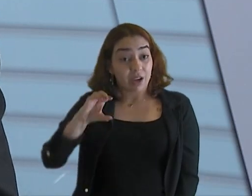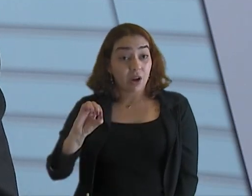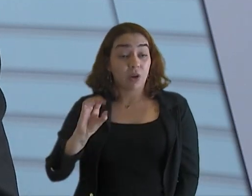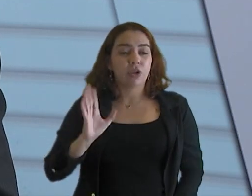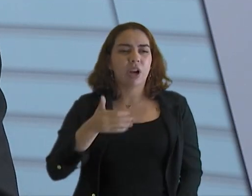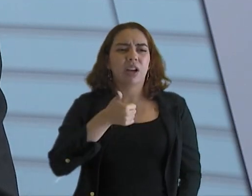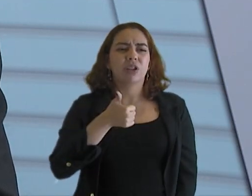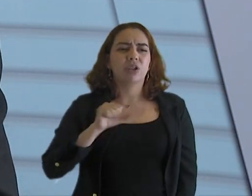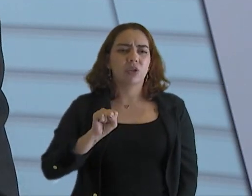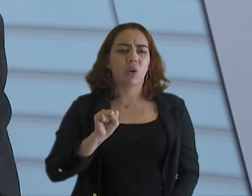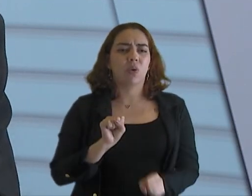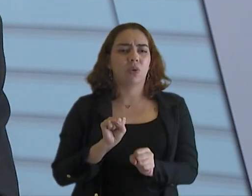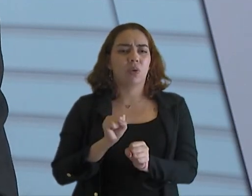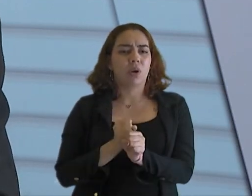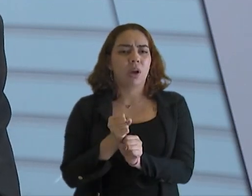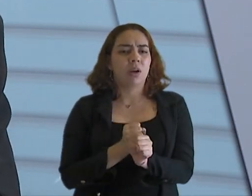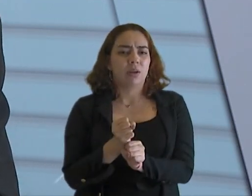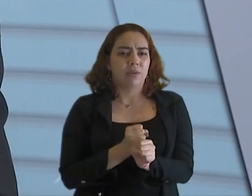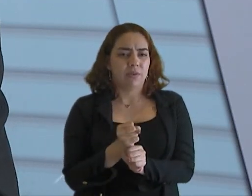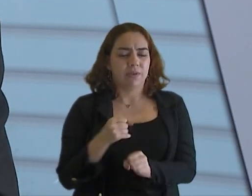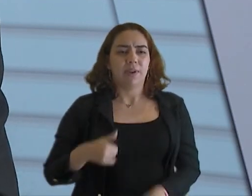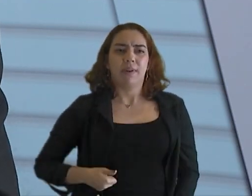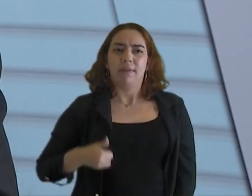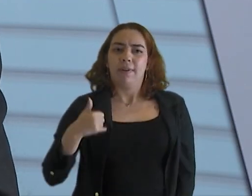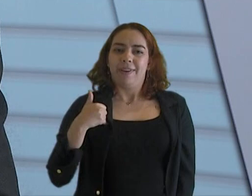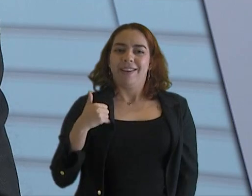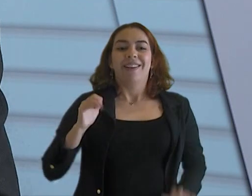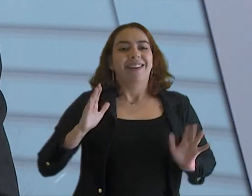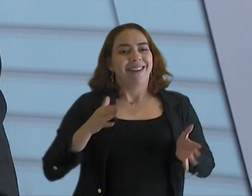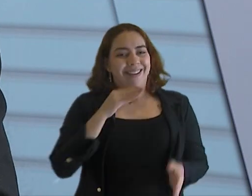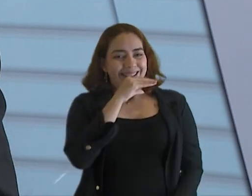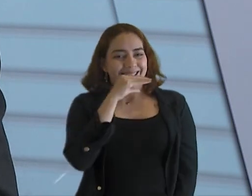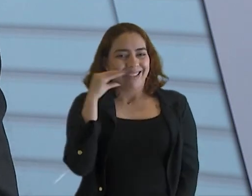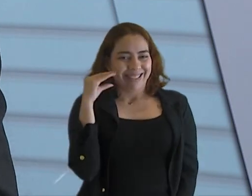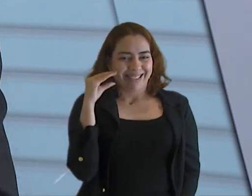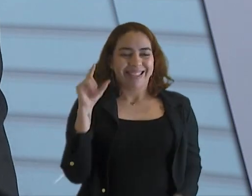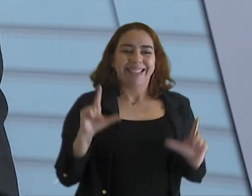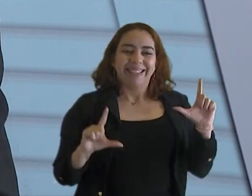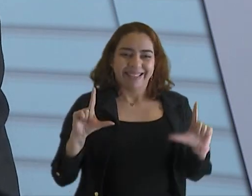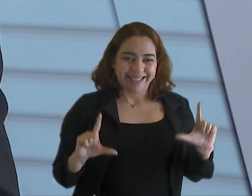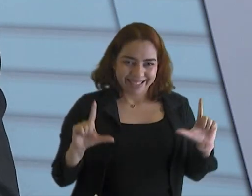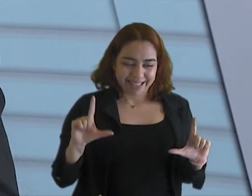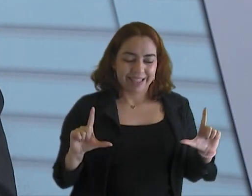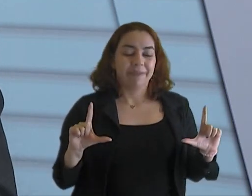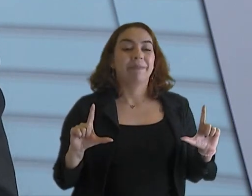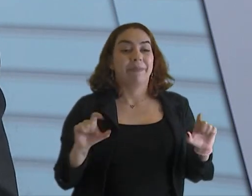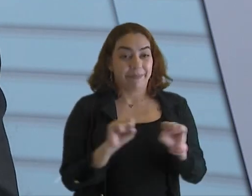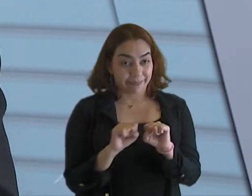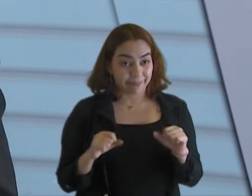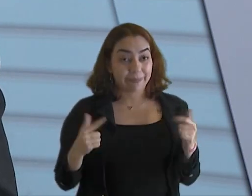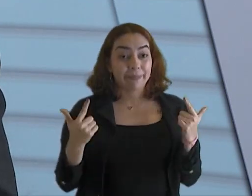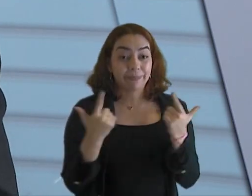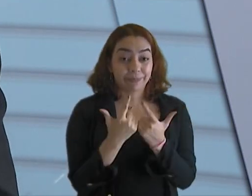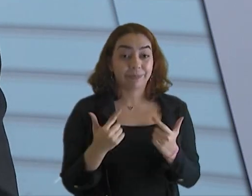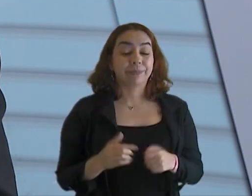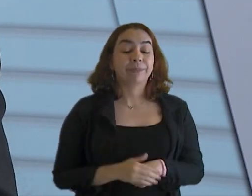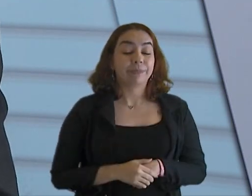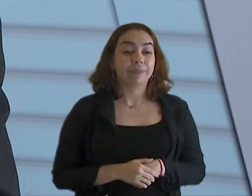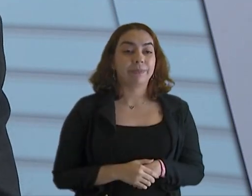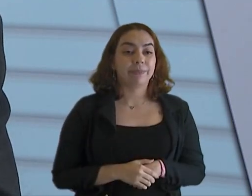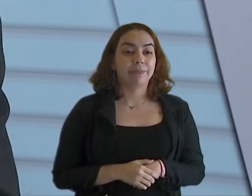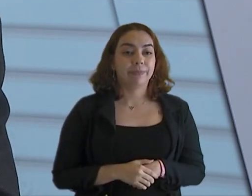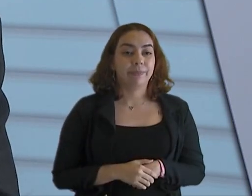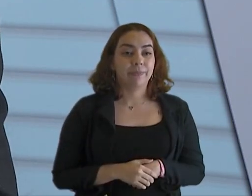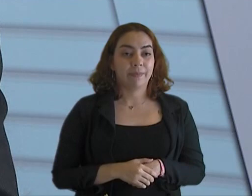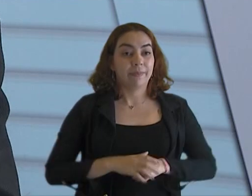também vai completar a sua primeira maioridade. A TV Assembleia faz esse ano, em 2024, 18 anos. E o nosso programa faz também 18 anos.